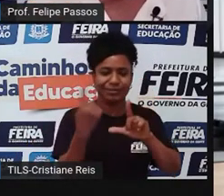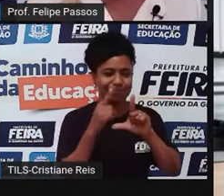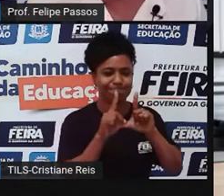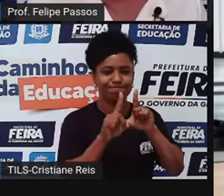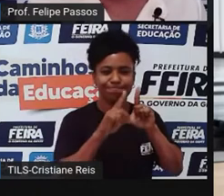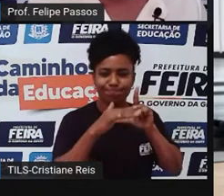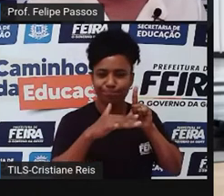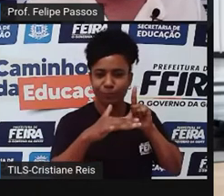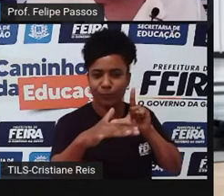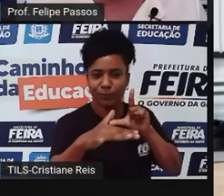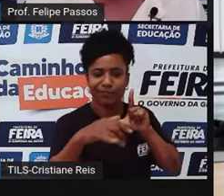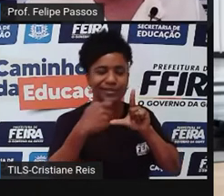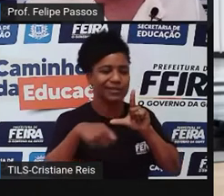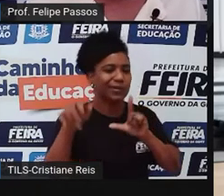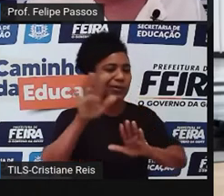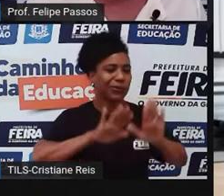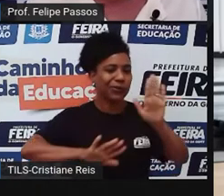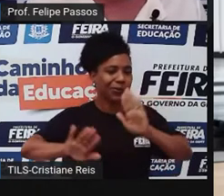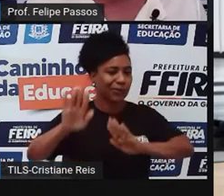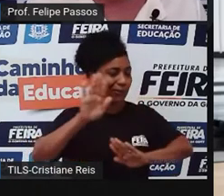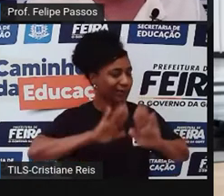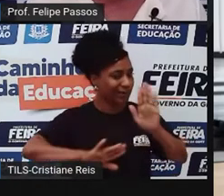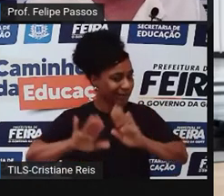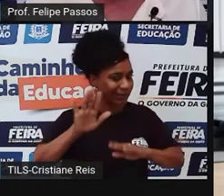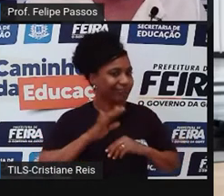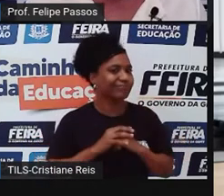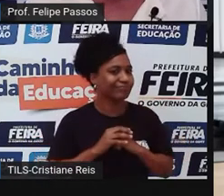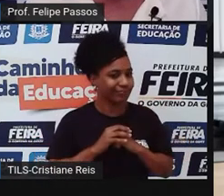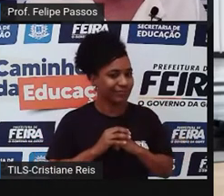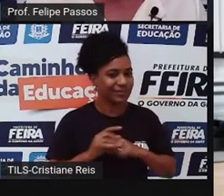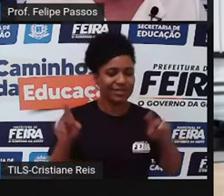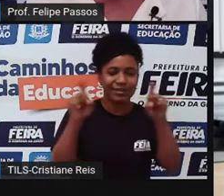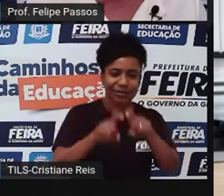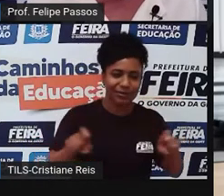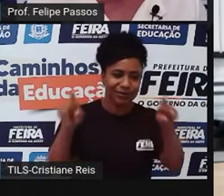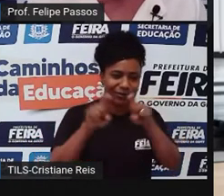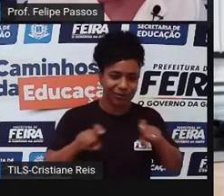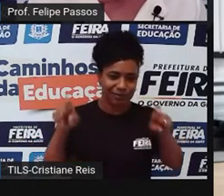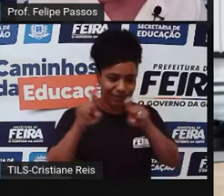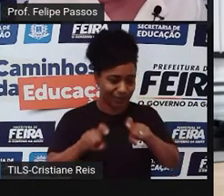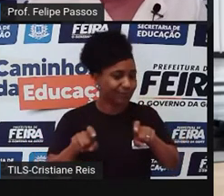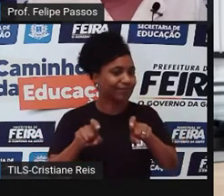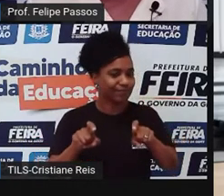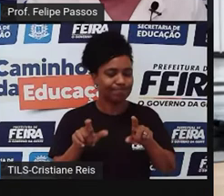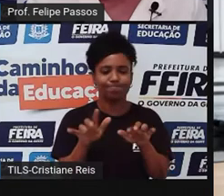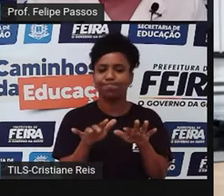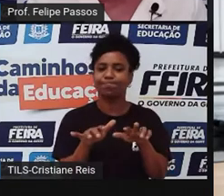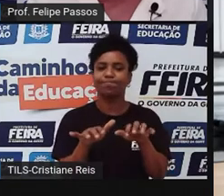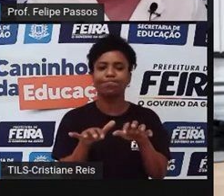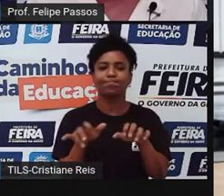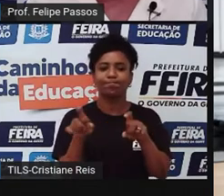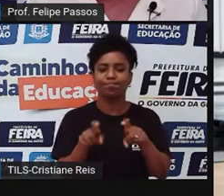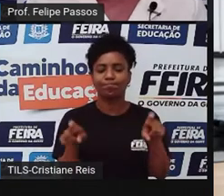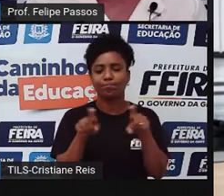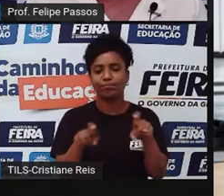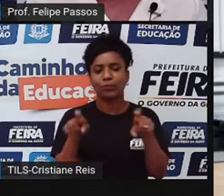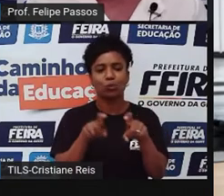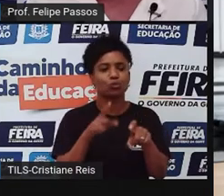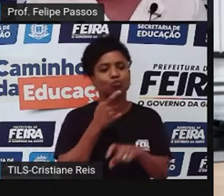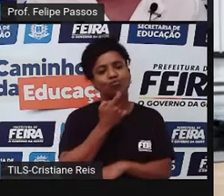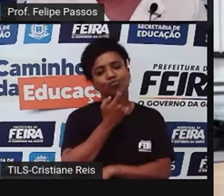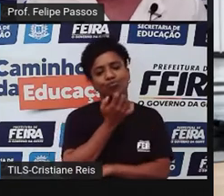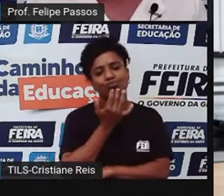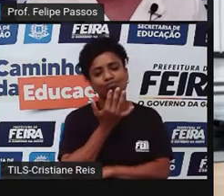mas quando a gente está ali no celular, no computador, a gente precisa avaliar para não se perder. A gente precisa